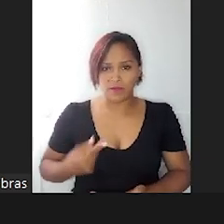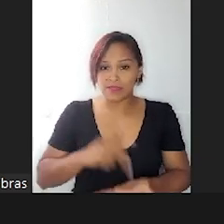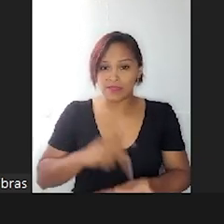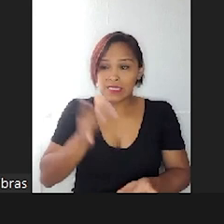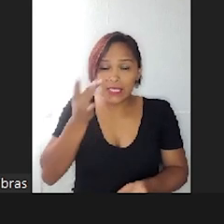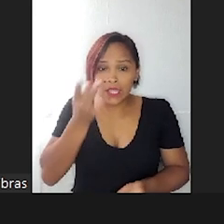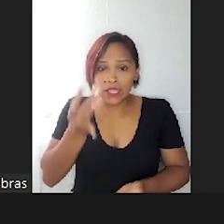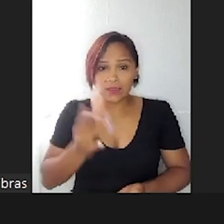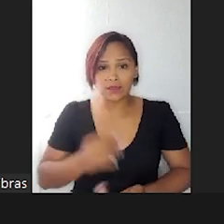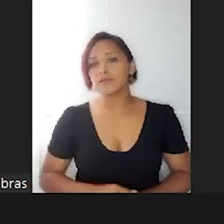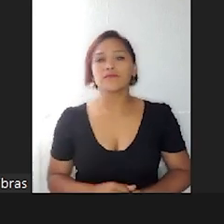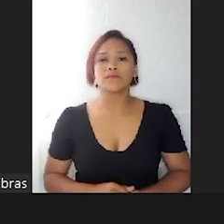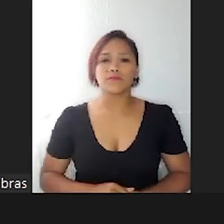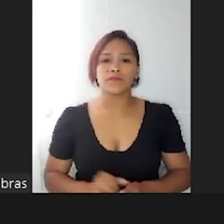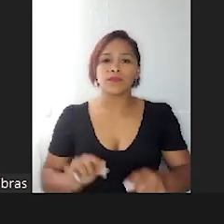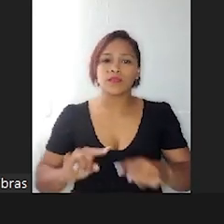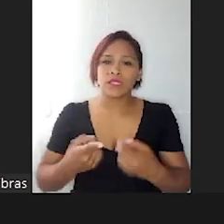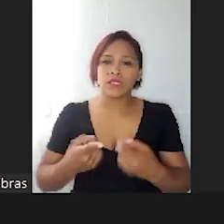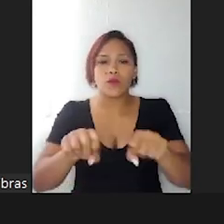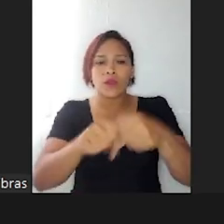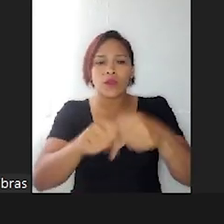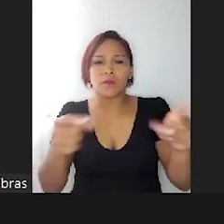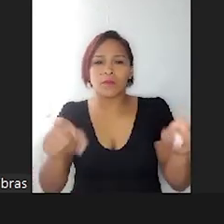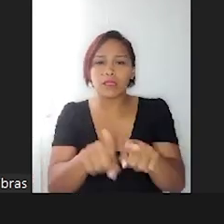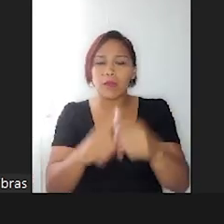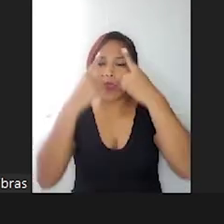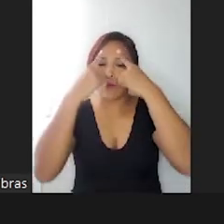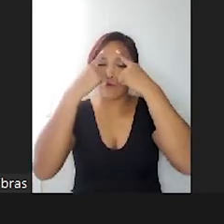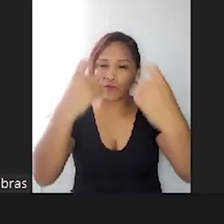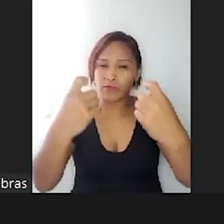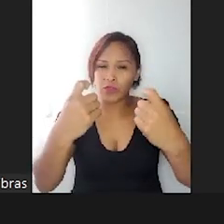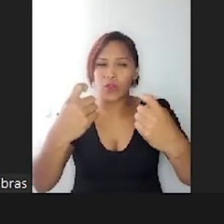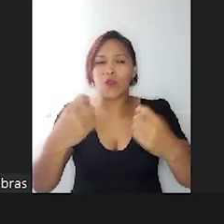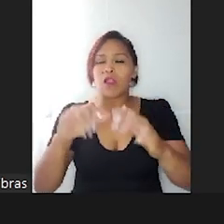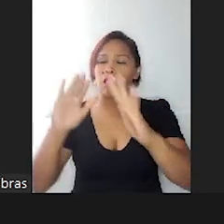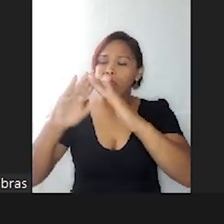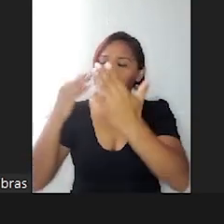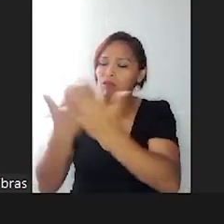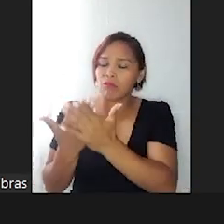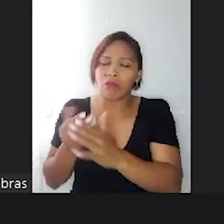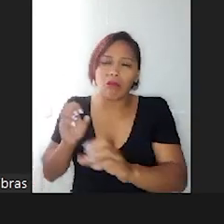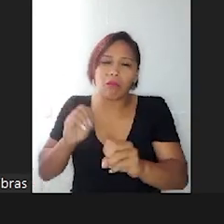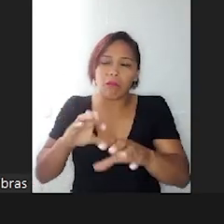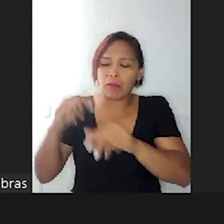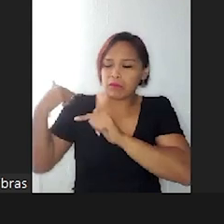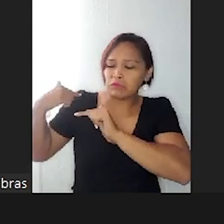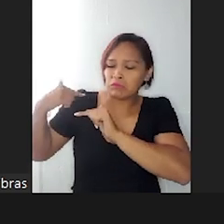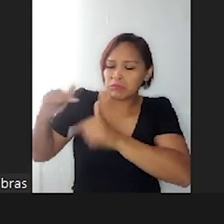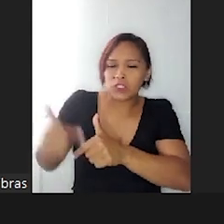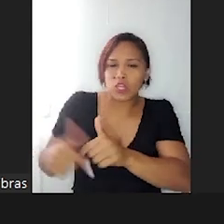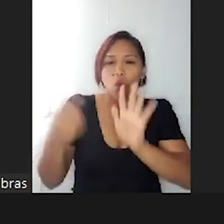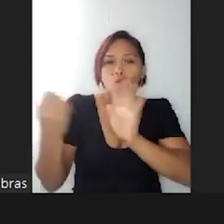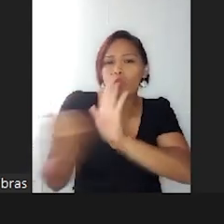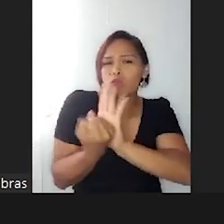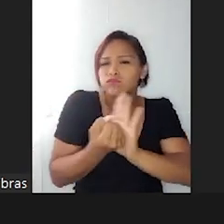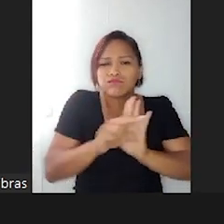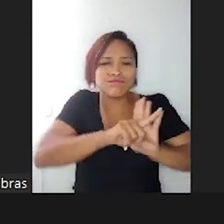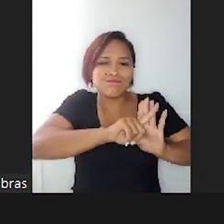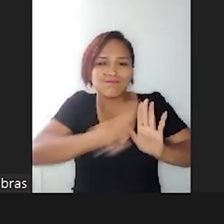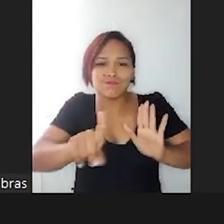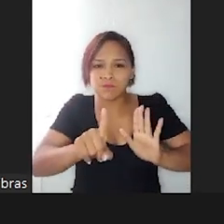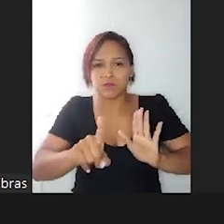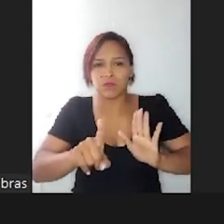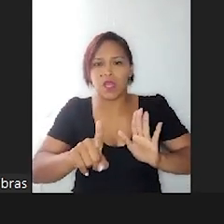Então, é quebrar também o ciclo violento da educação tradicional, de não rotular. Ah, é